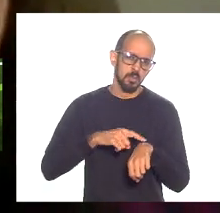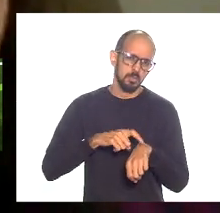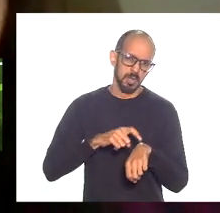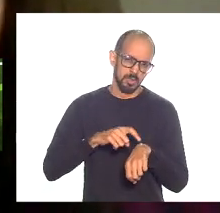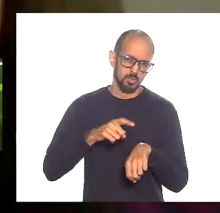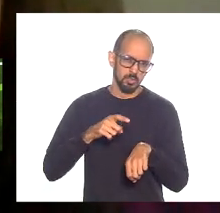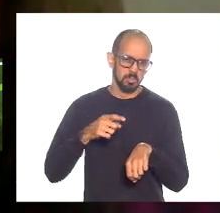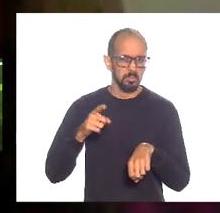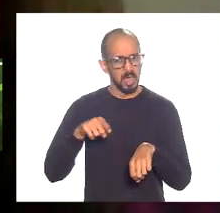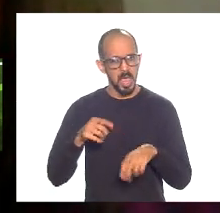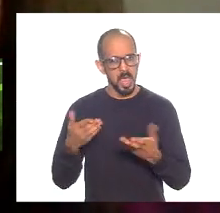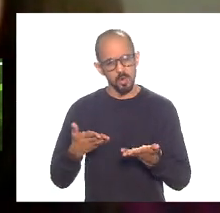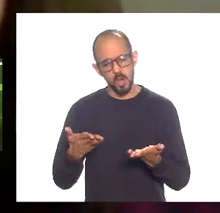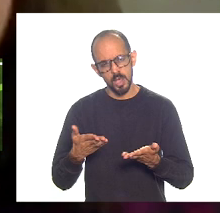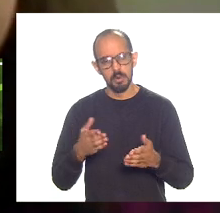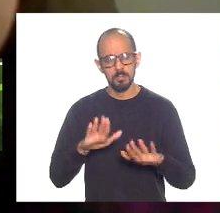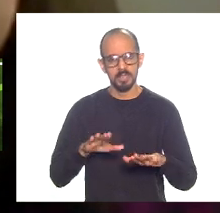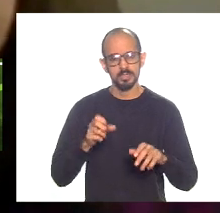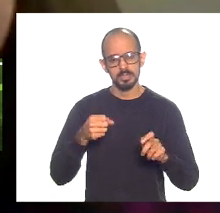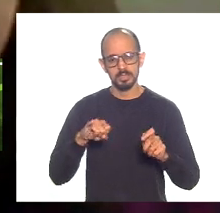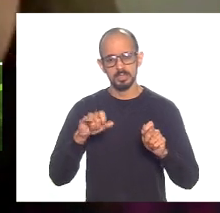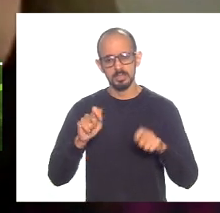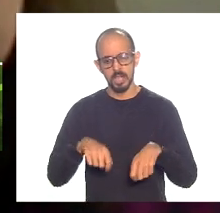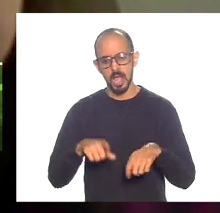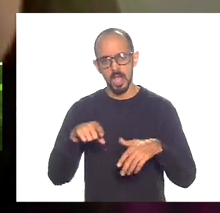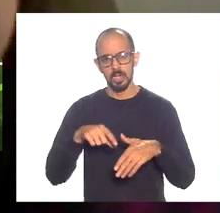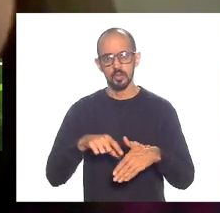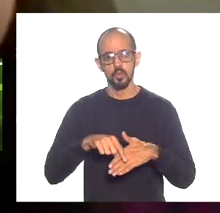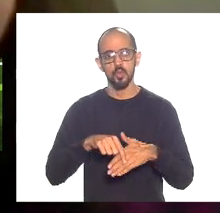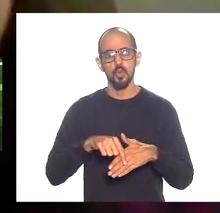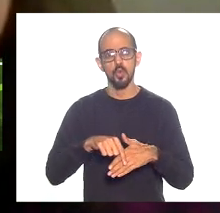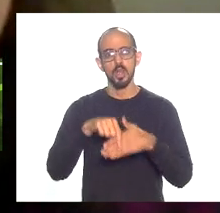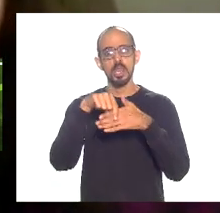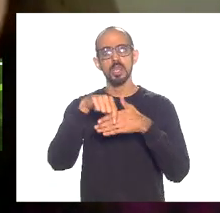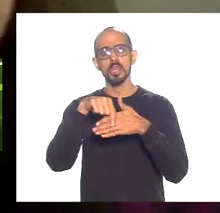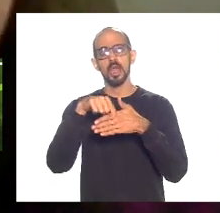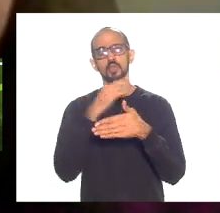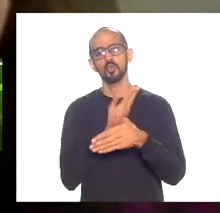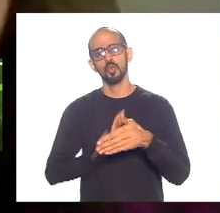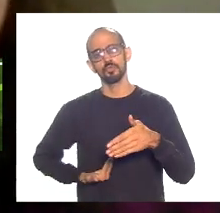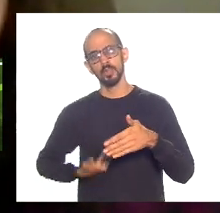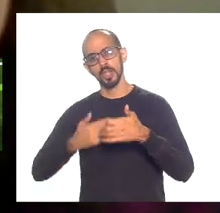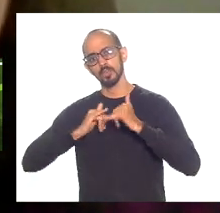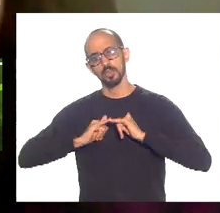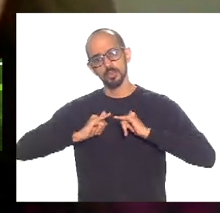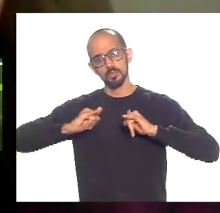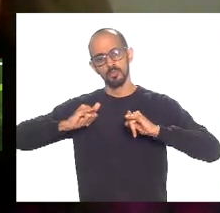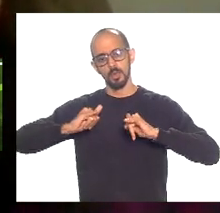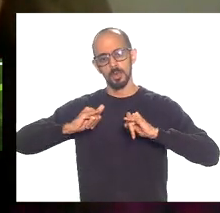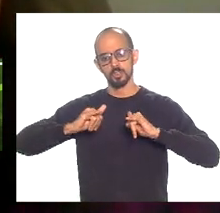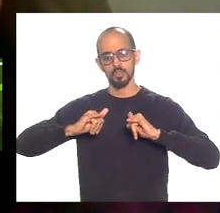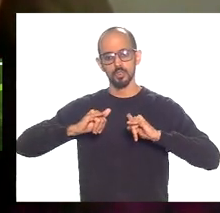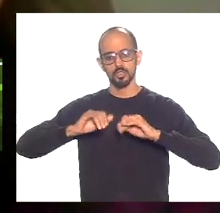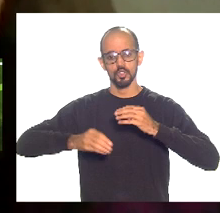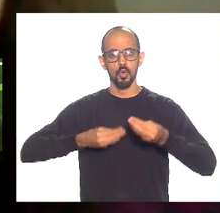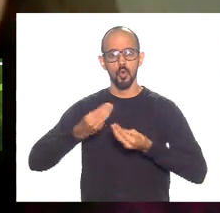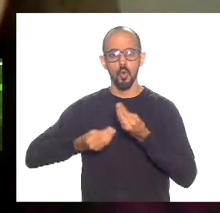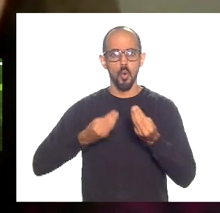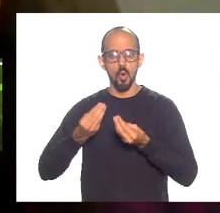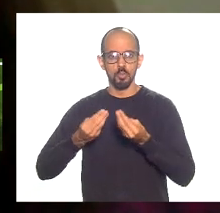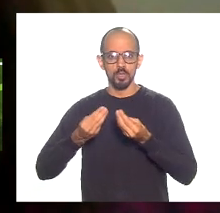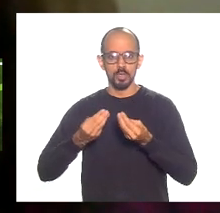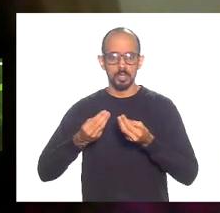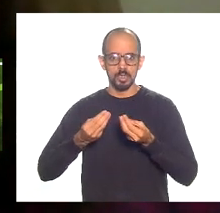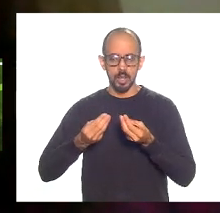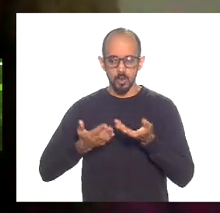possível que em algum momento o líder do governo nos desse algumas informações como estão as tratativas,